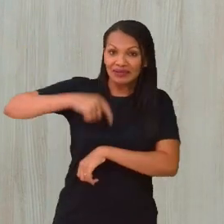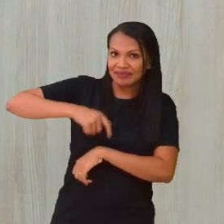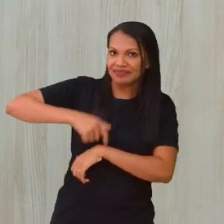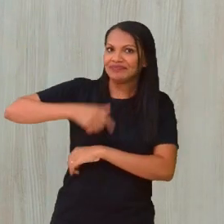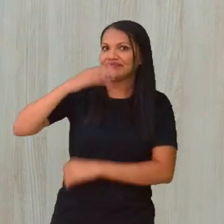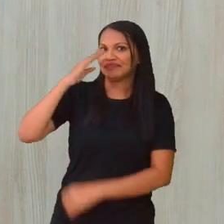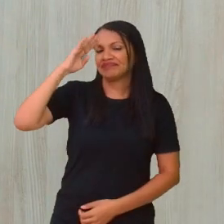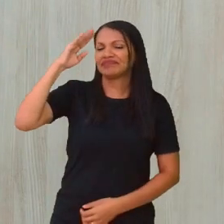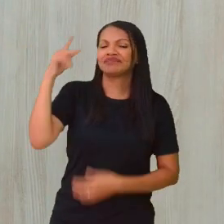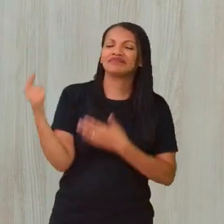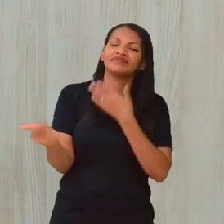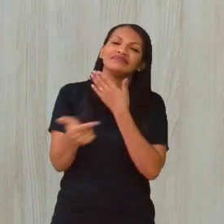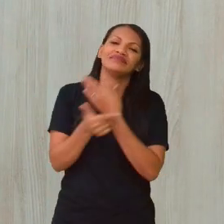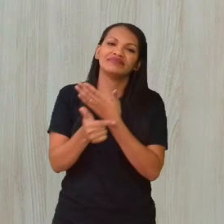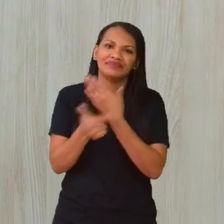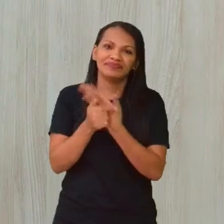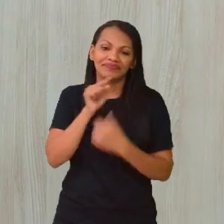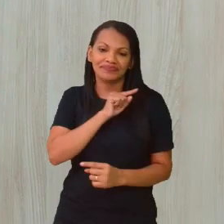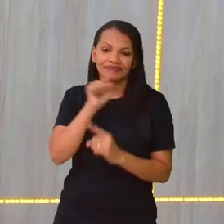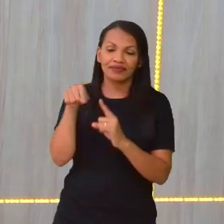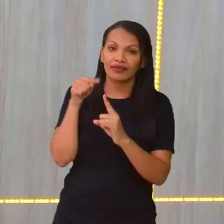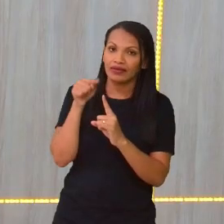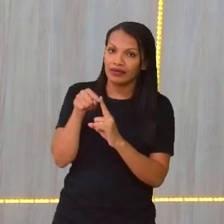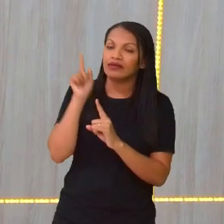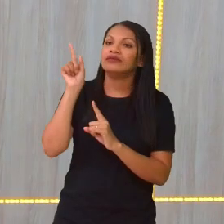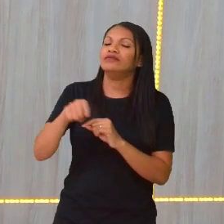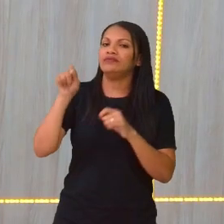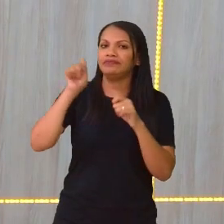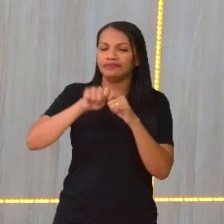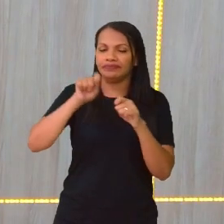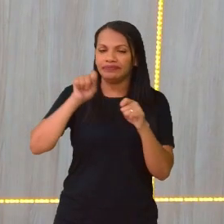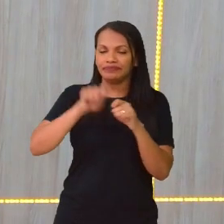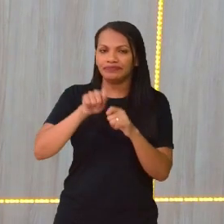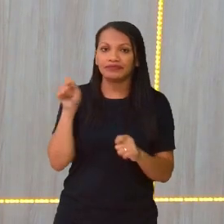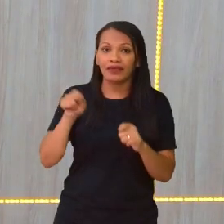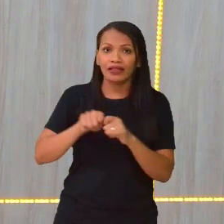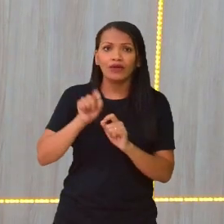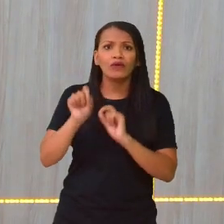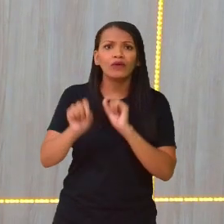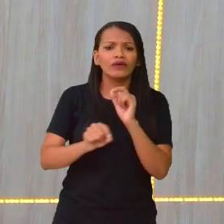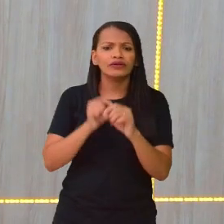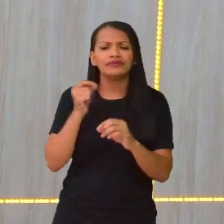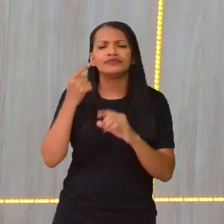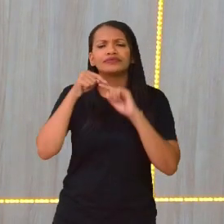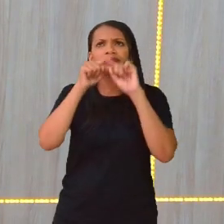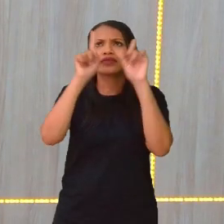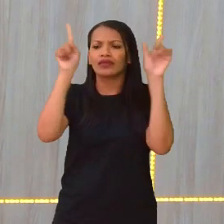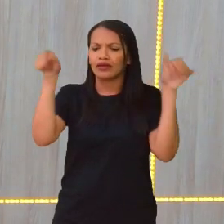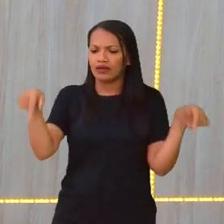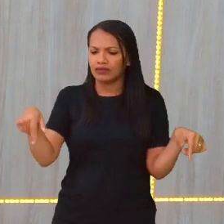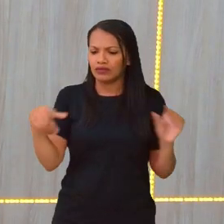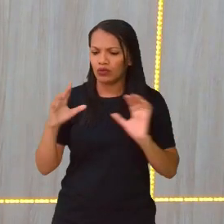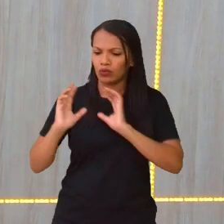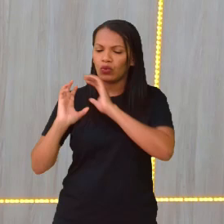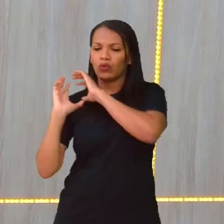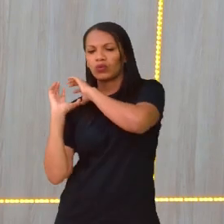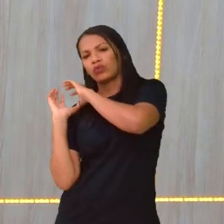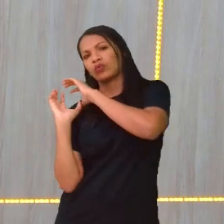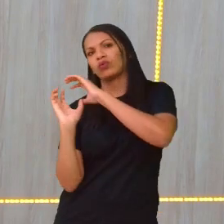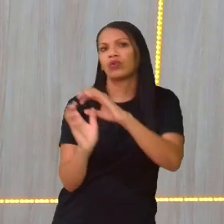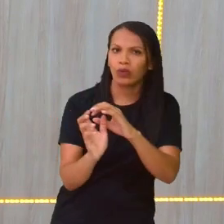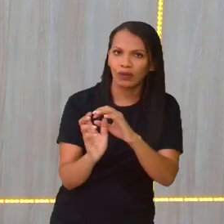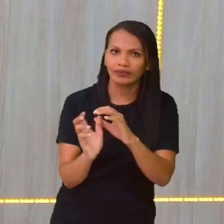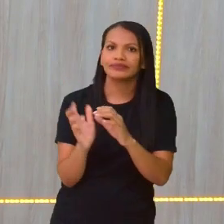principal função, né, e o objetivo do futebol, é fazer gols. É dar essa emoção, e é assim que se ganha a